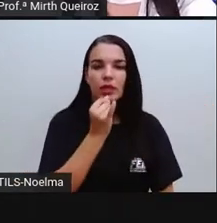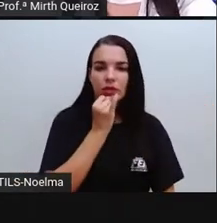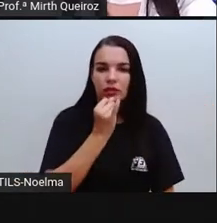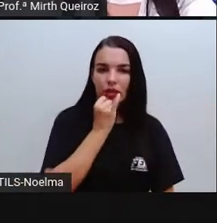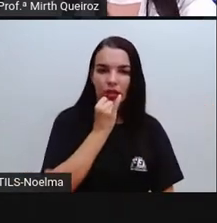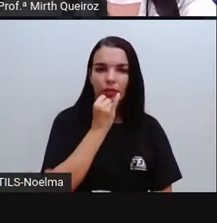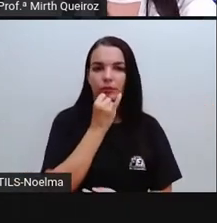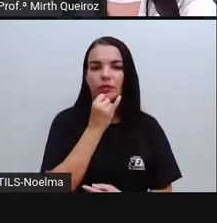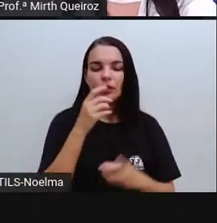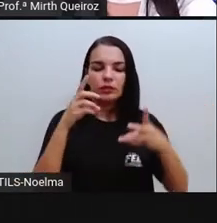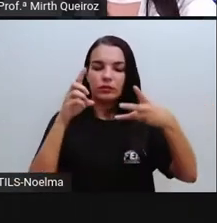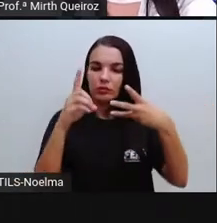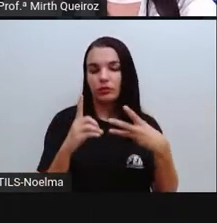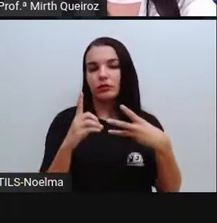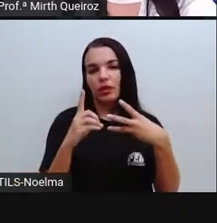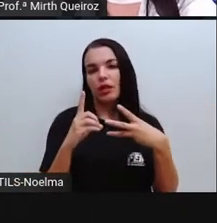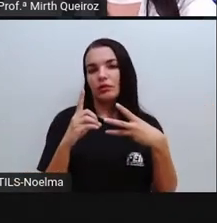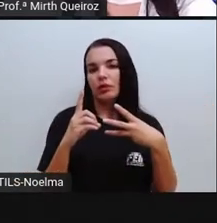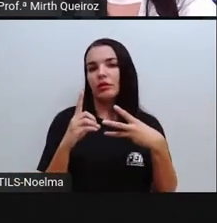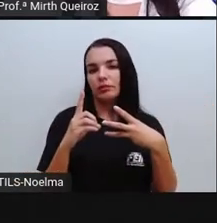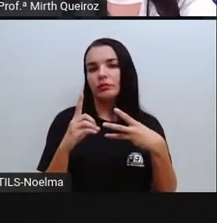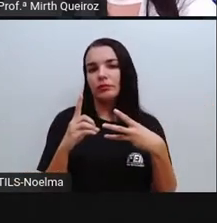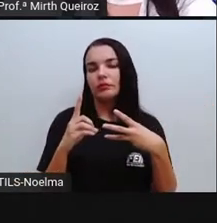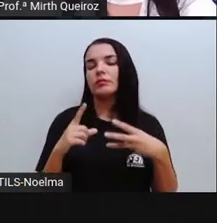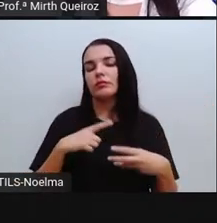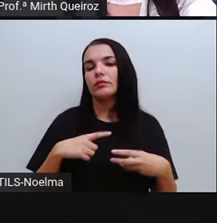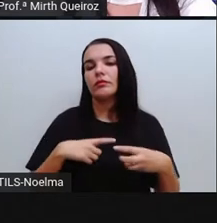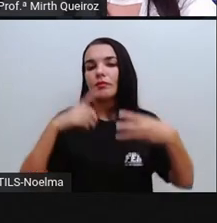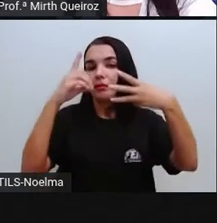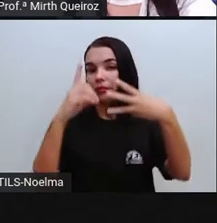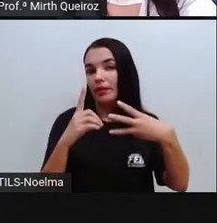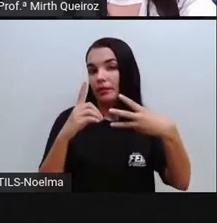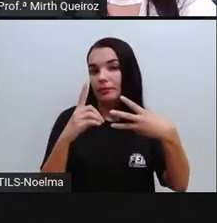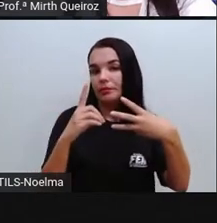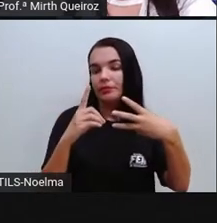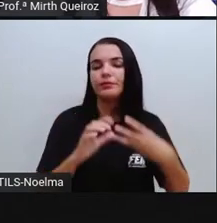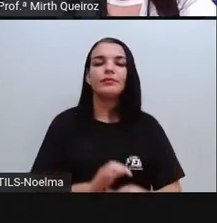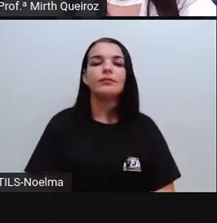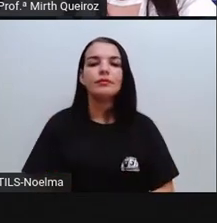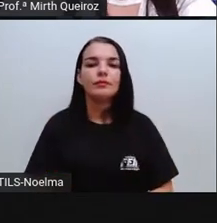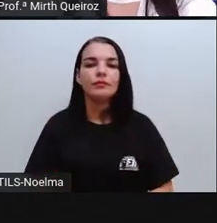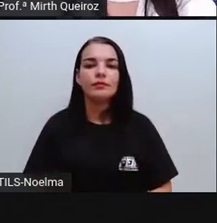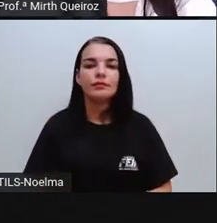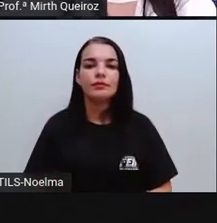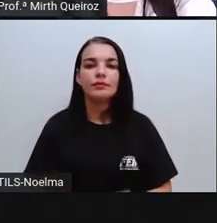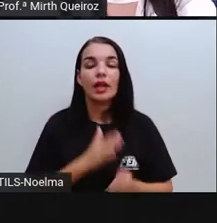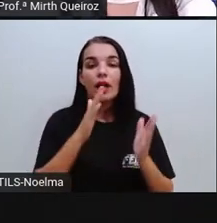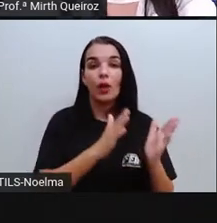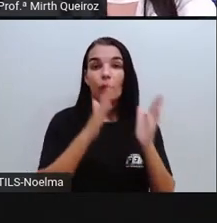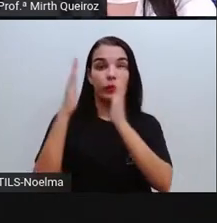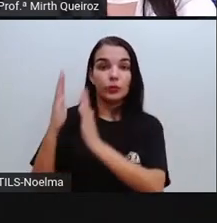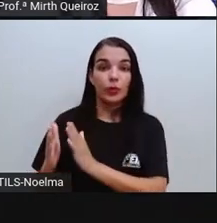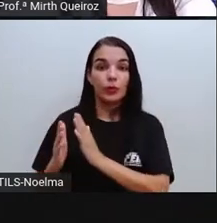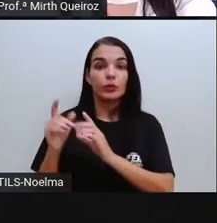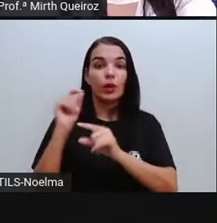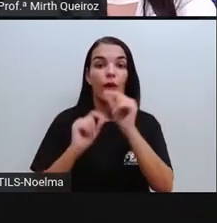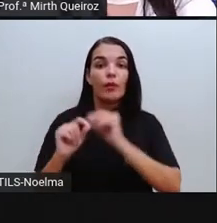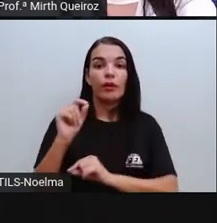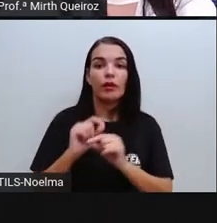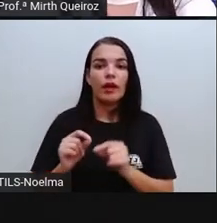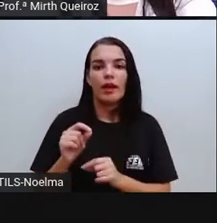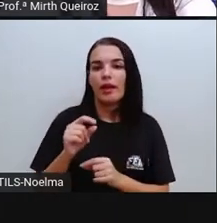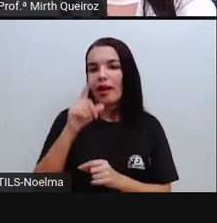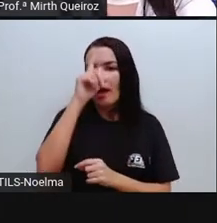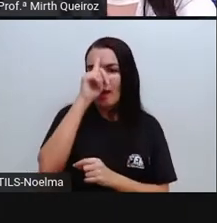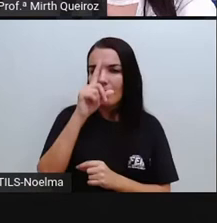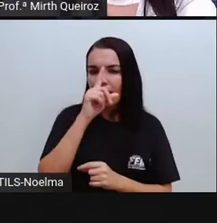sólidos geométricos ou figuras espaciais, certo? E aqui ao lado, à